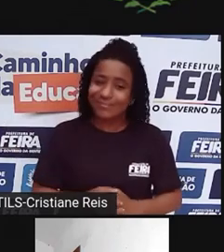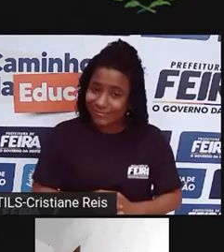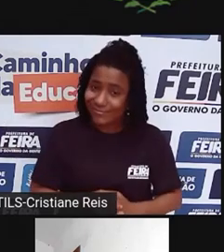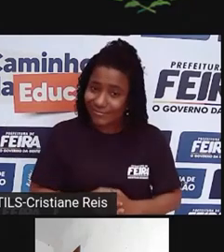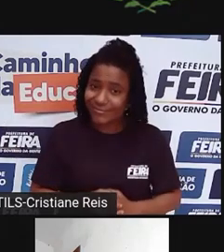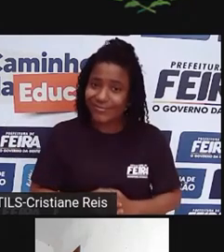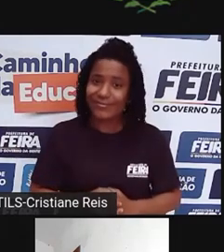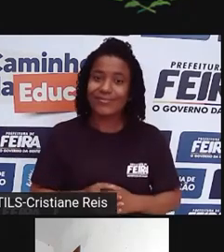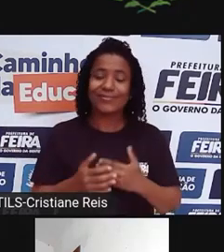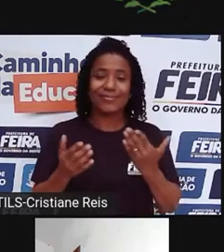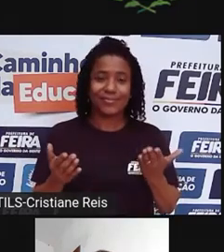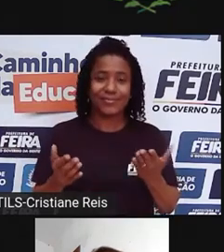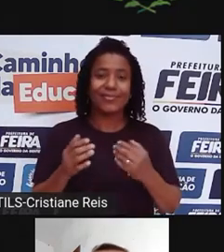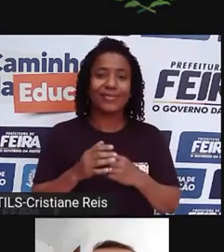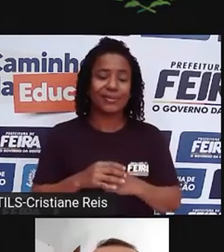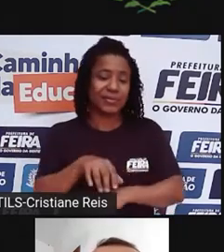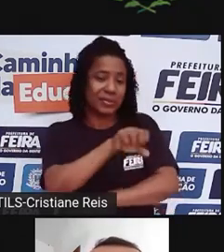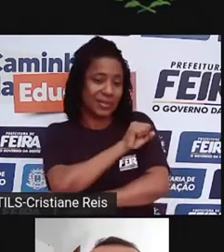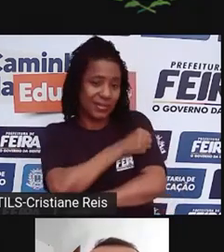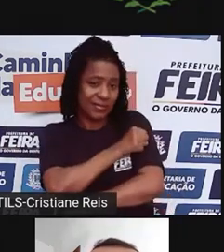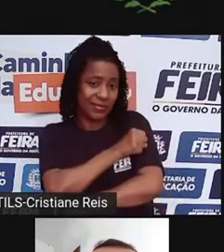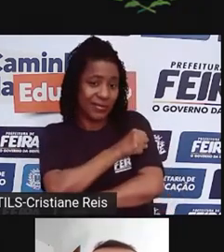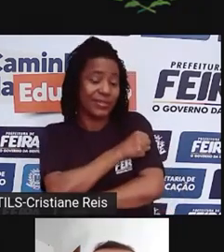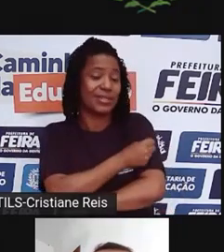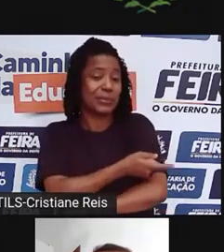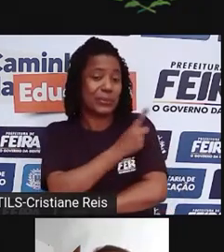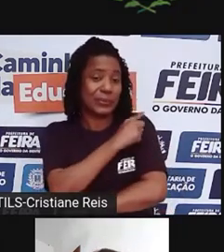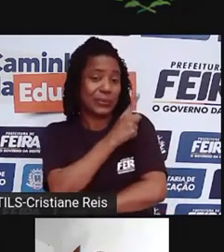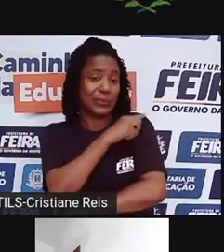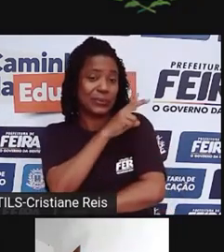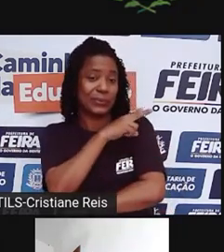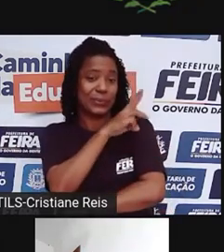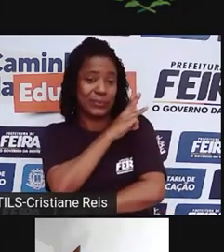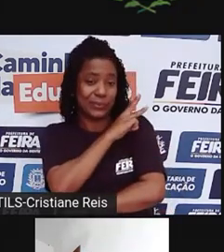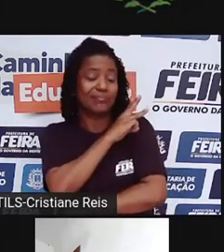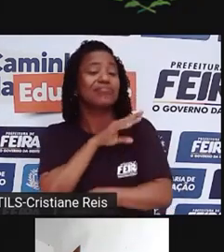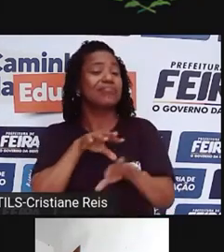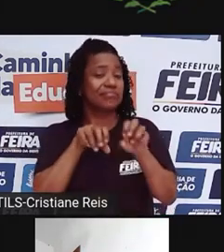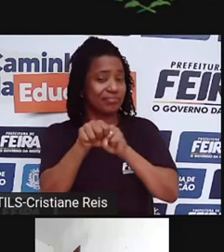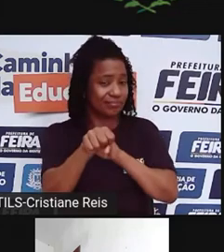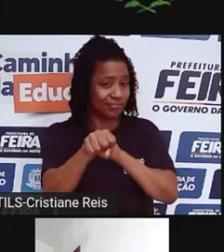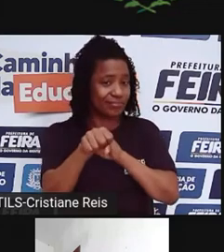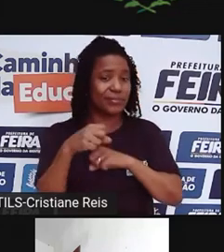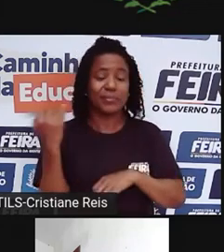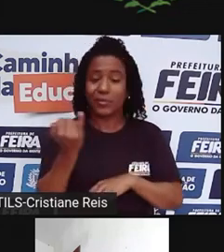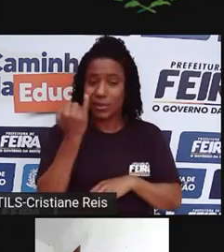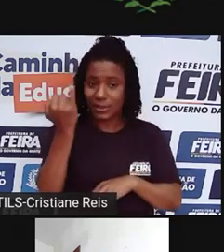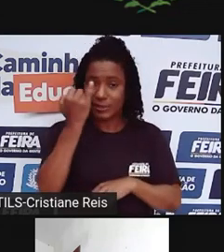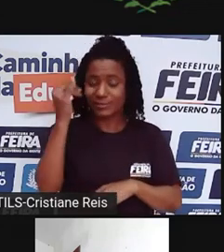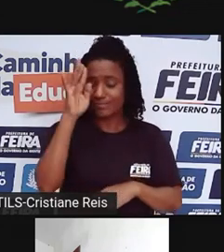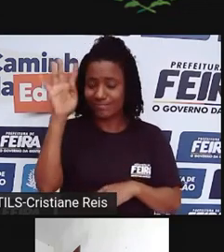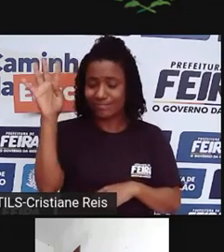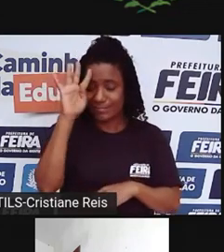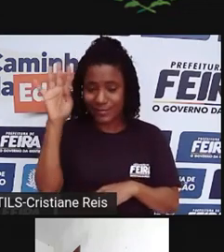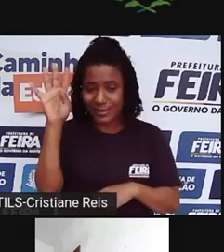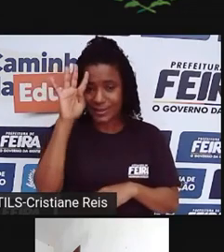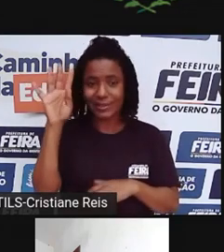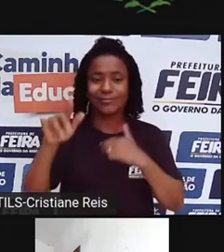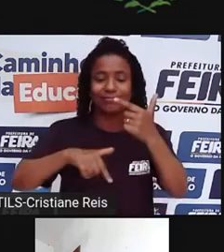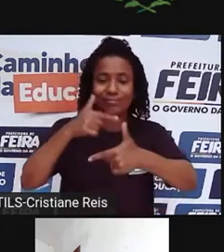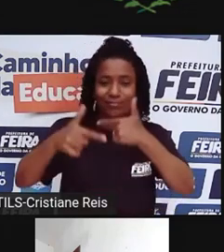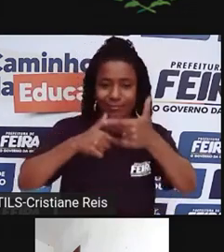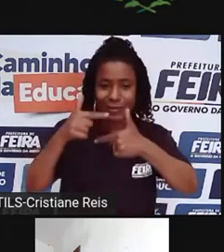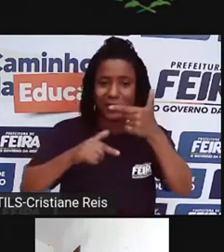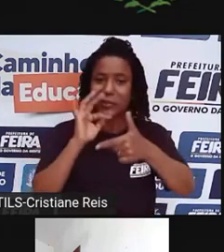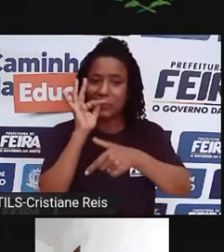acaba a escola, passa rapidinho, quatro anos, então assim, vocês vão se colocar como sujeitos ativos, né, no mercado de trabalho, eu espero que vocês